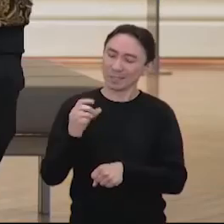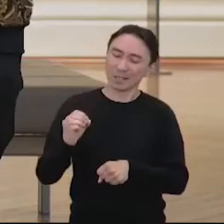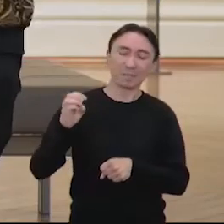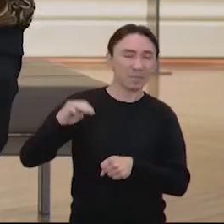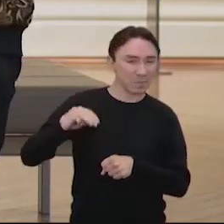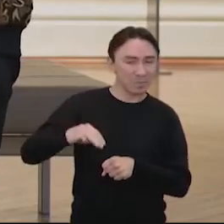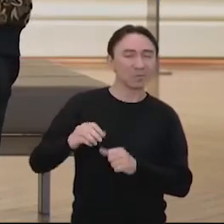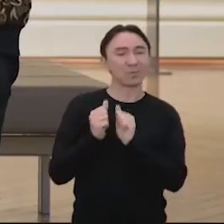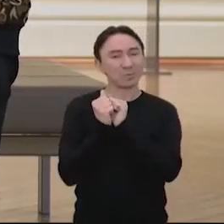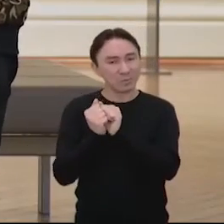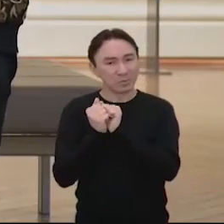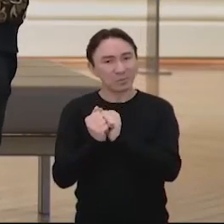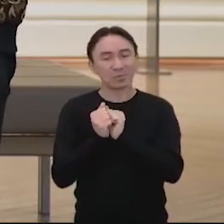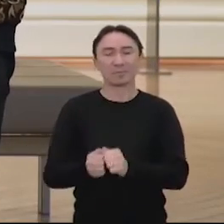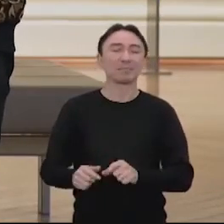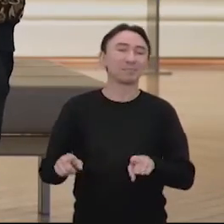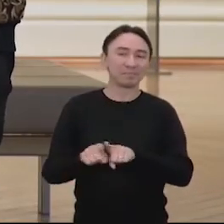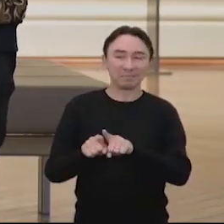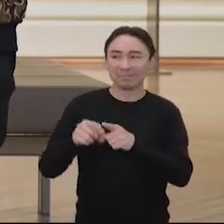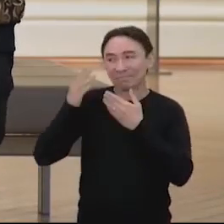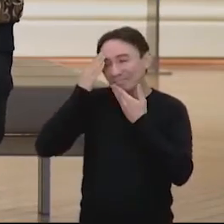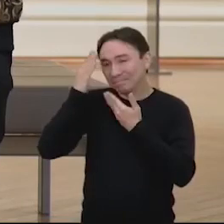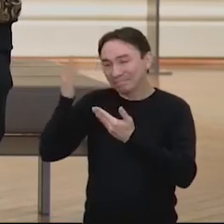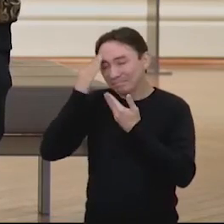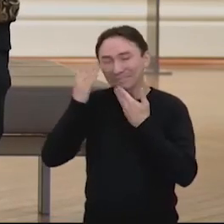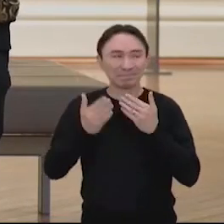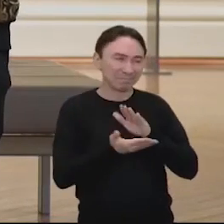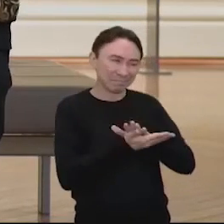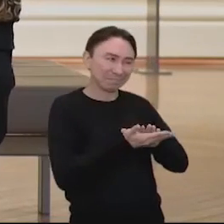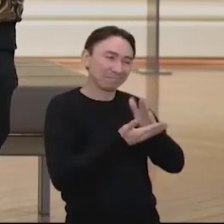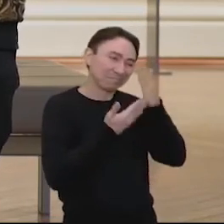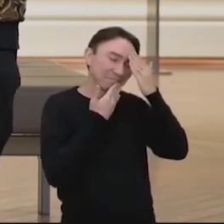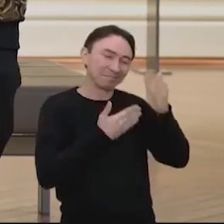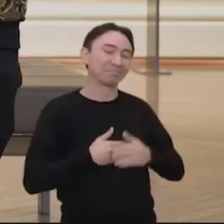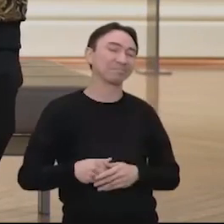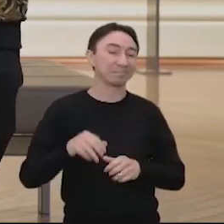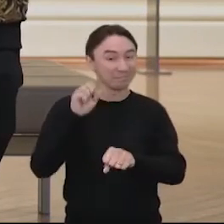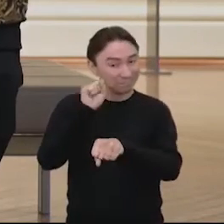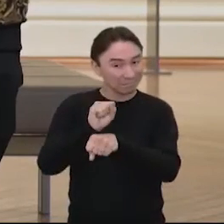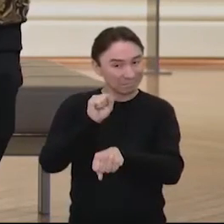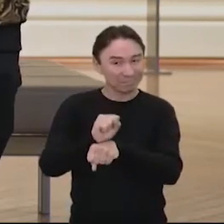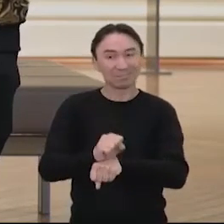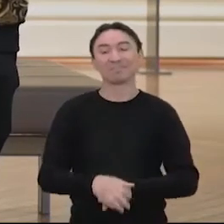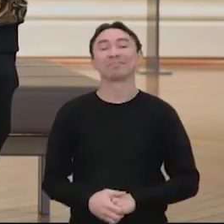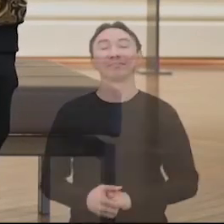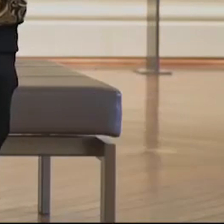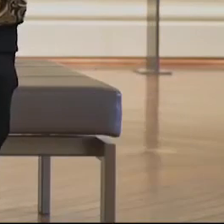professor Seba, muito obrigada por estar presente aqui. Obrigado a você, Pró. A gente se vê. Até já, já. Tchau. Tchau.